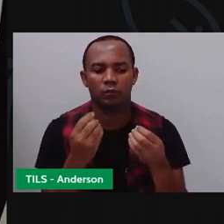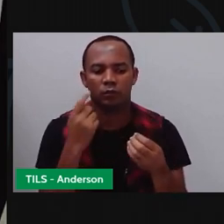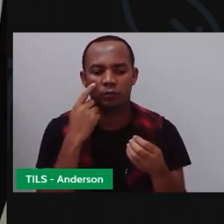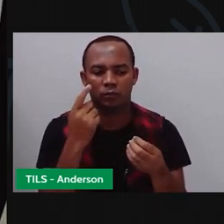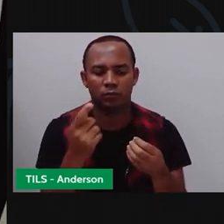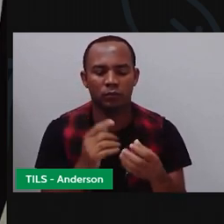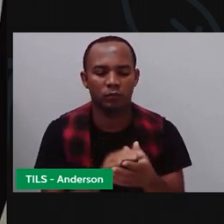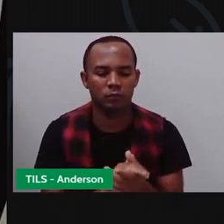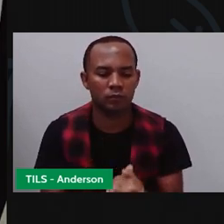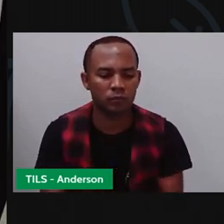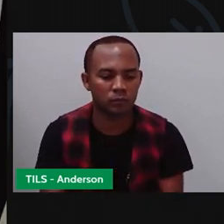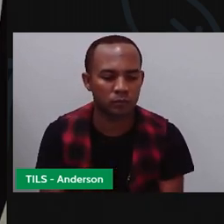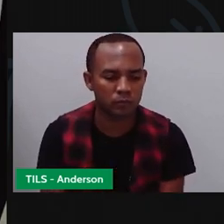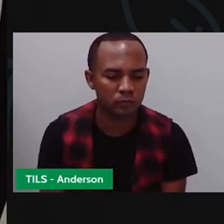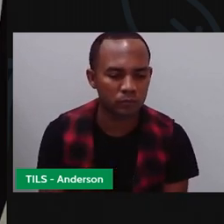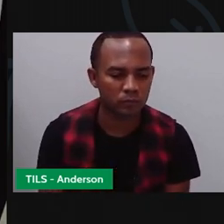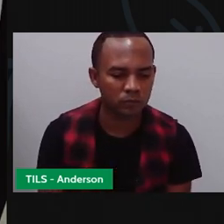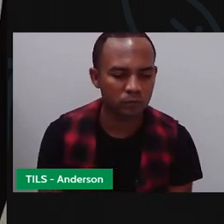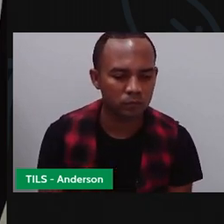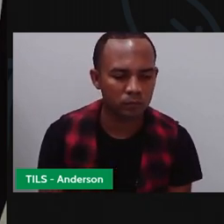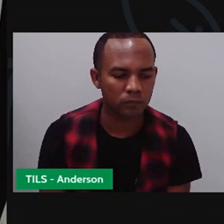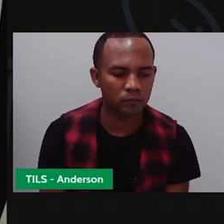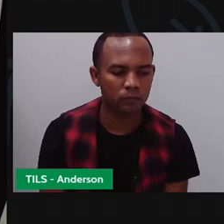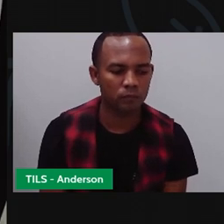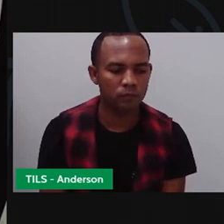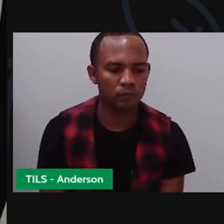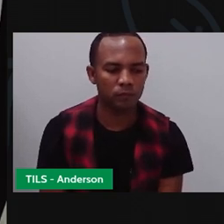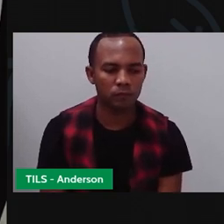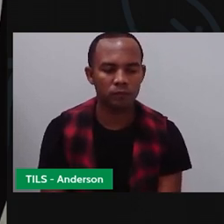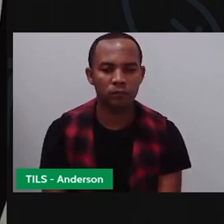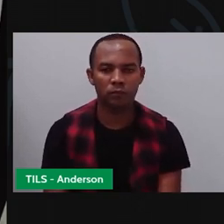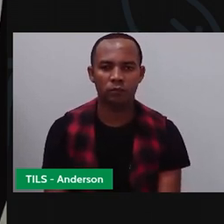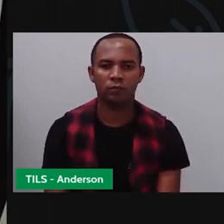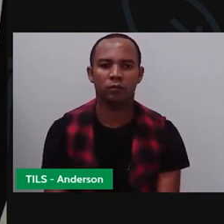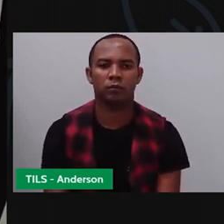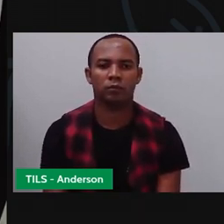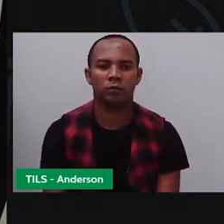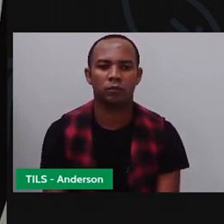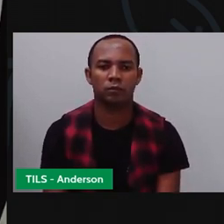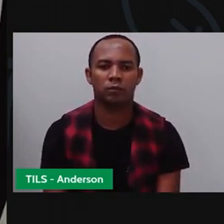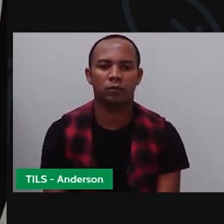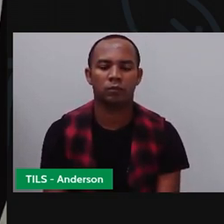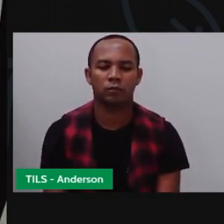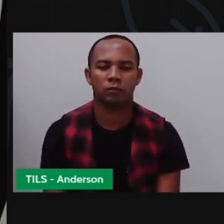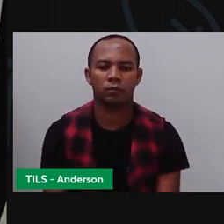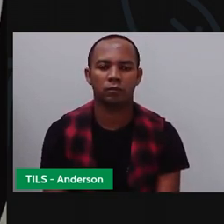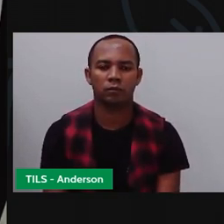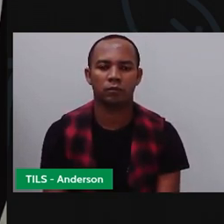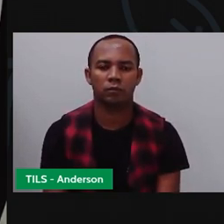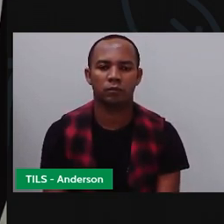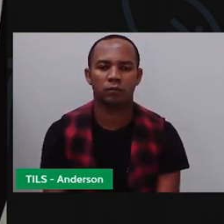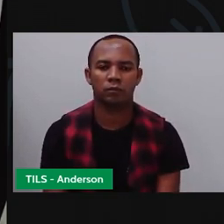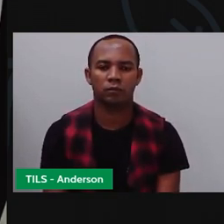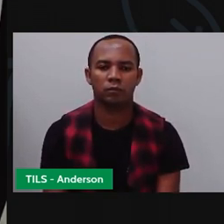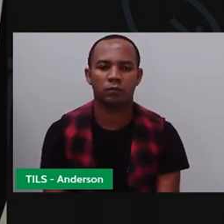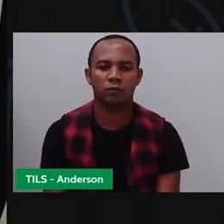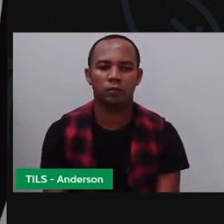quatro, cinco. Então, foi o quê? Quatro. Quantas vezes? Cinco, ó.